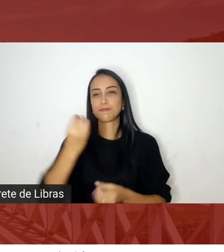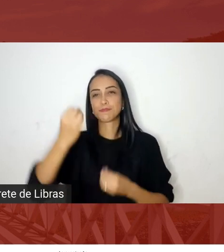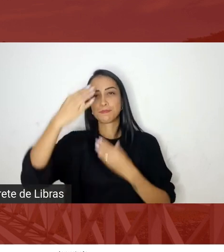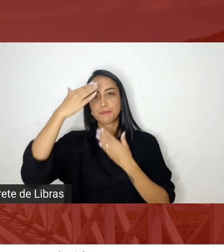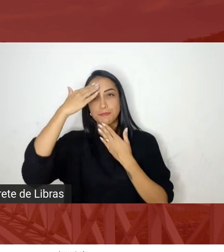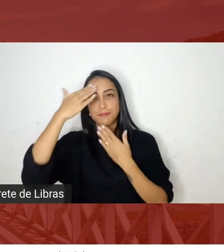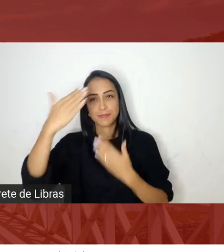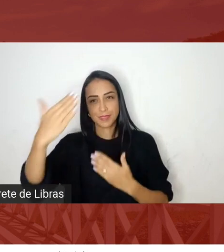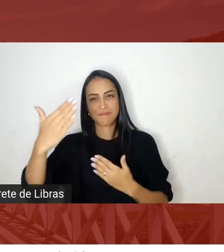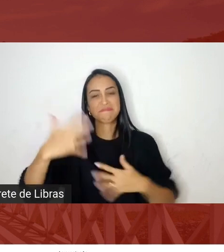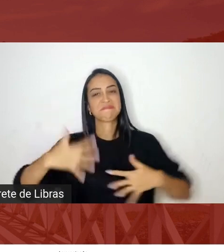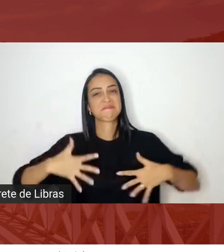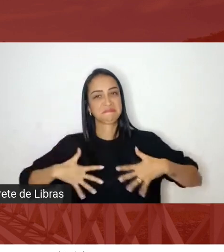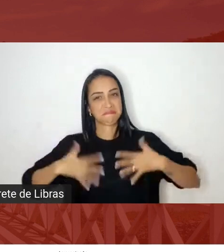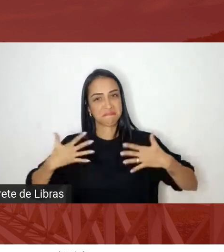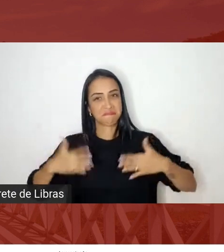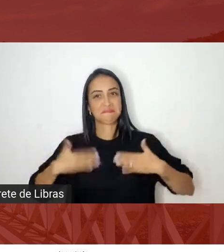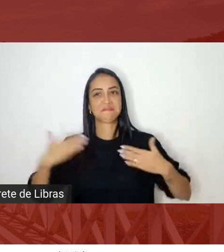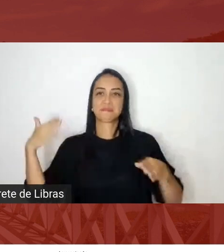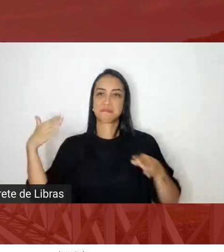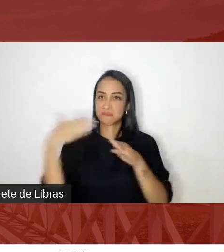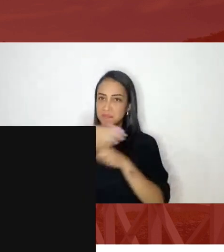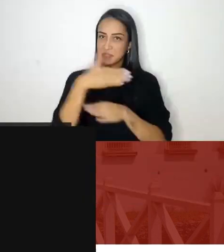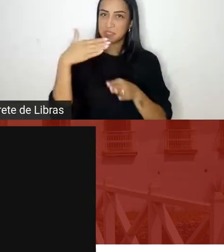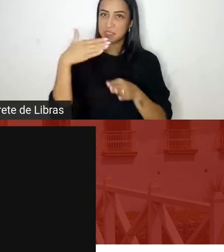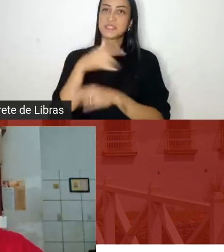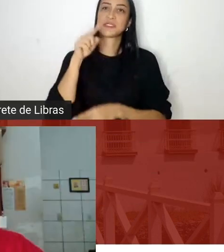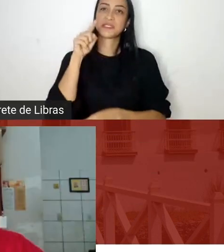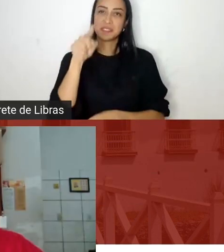participar com vocês desse evento